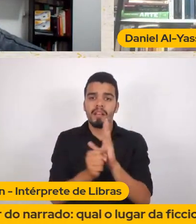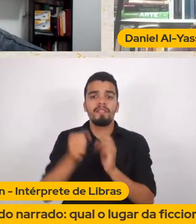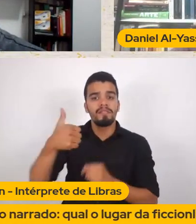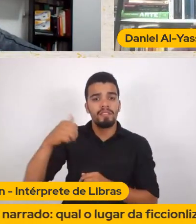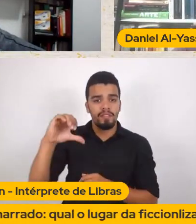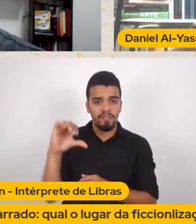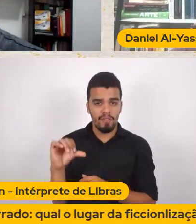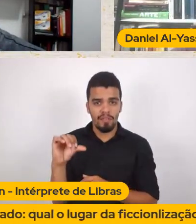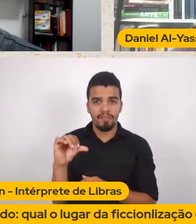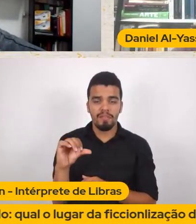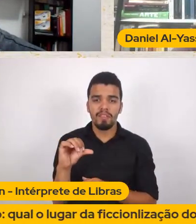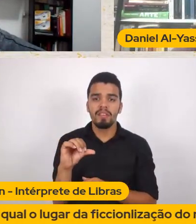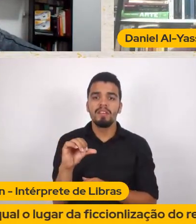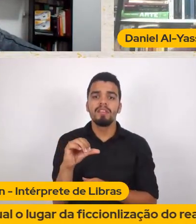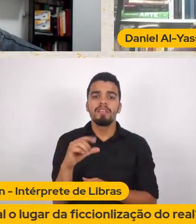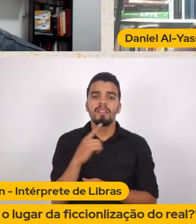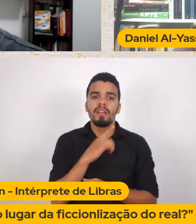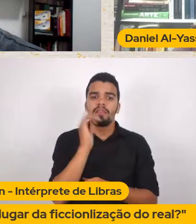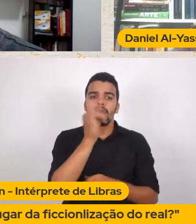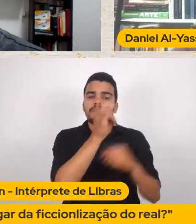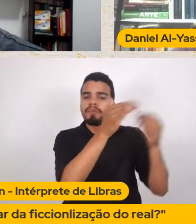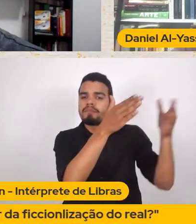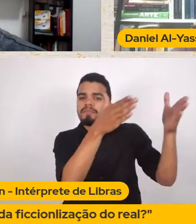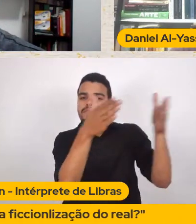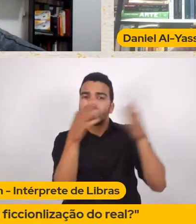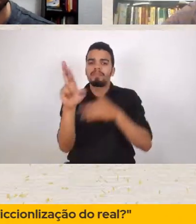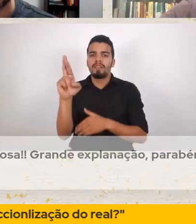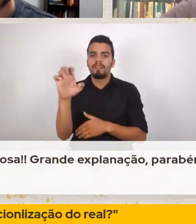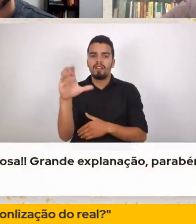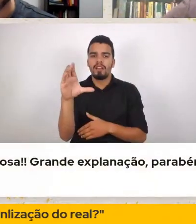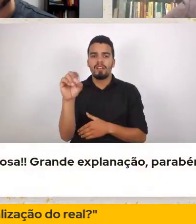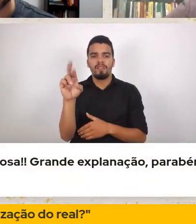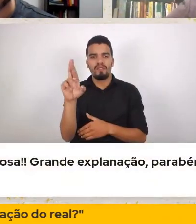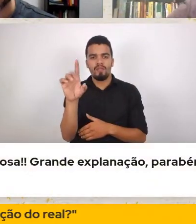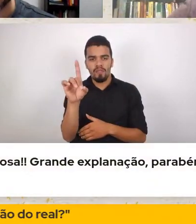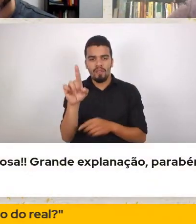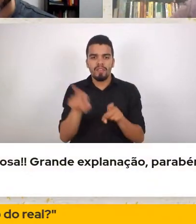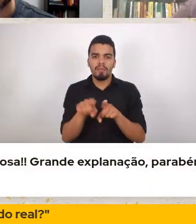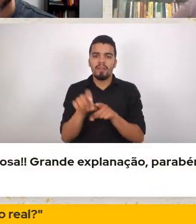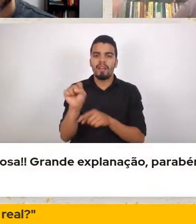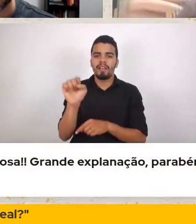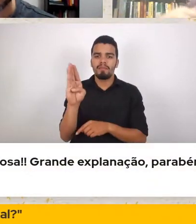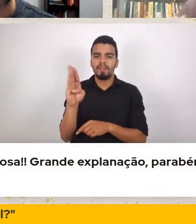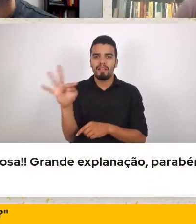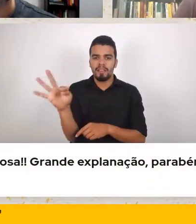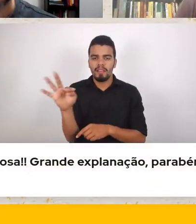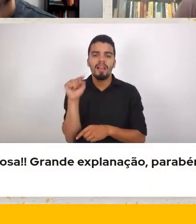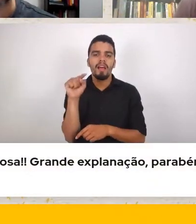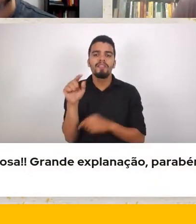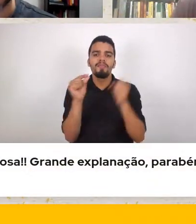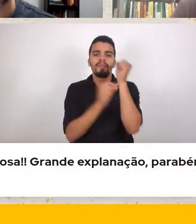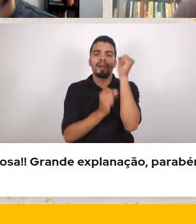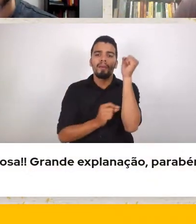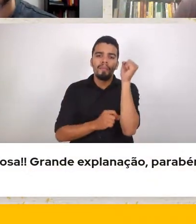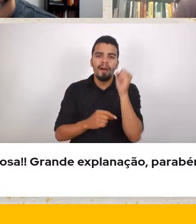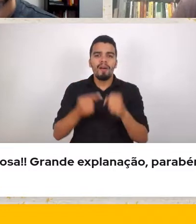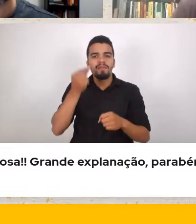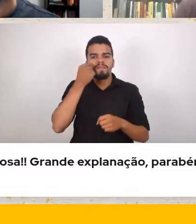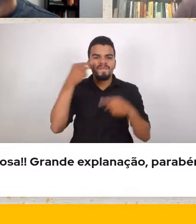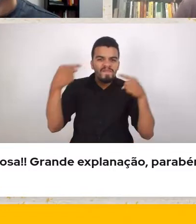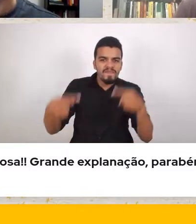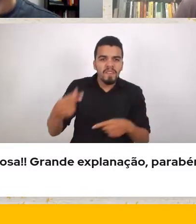na Record No SBT No Pica-Pau No Tom e Jerry E no Pernalona Entende?